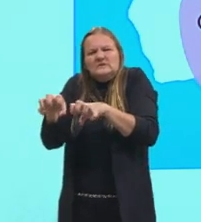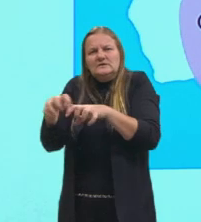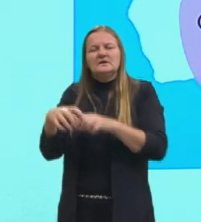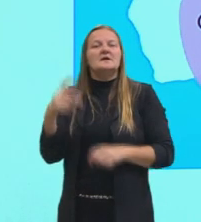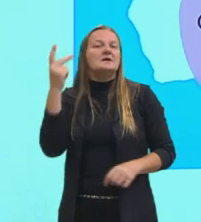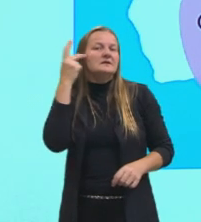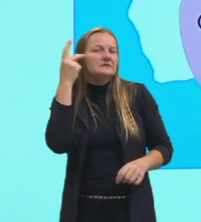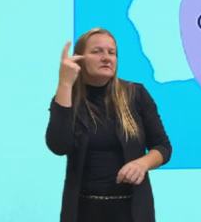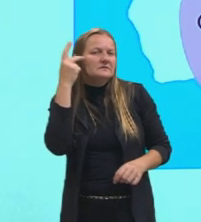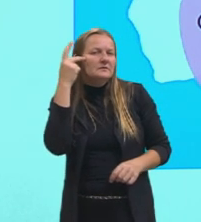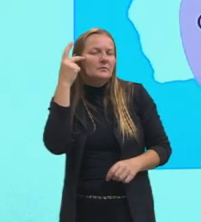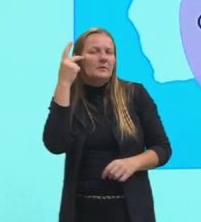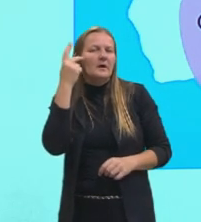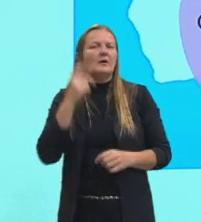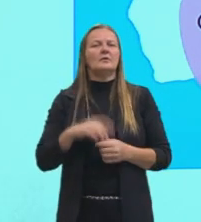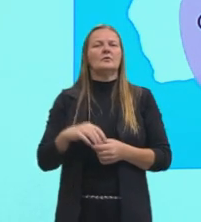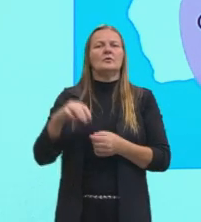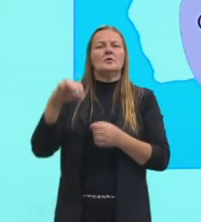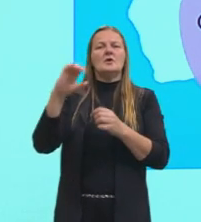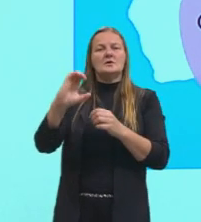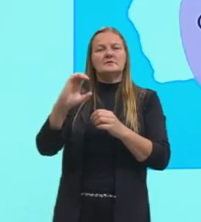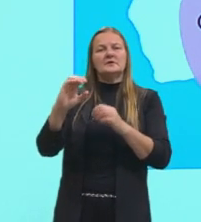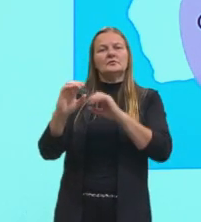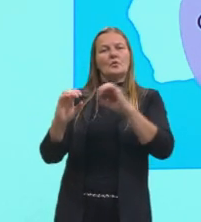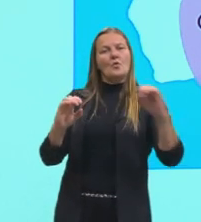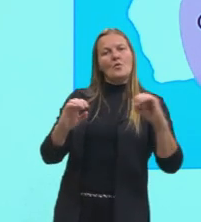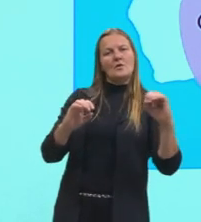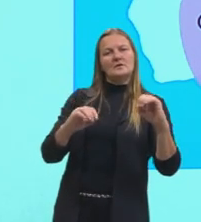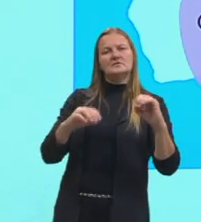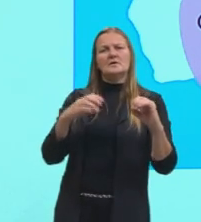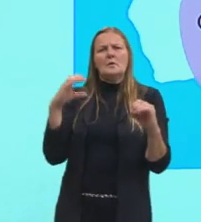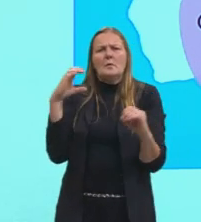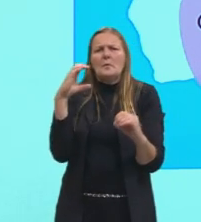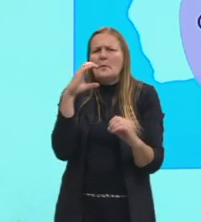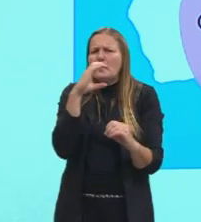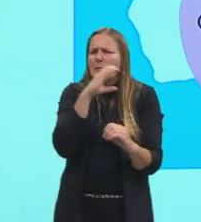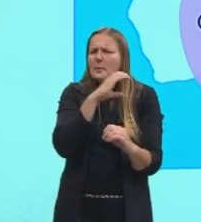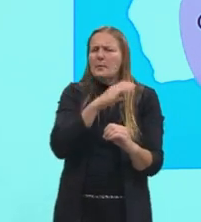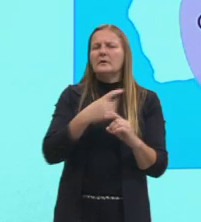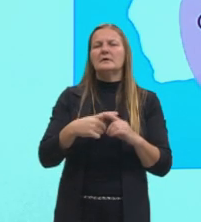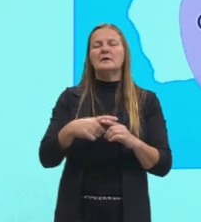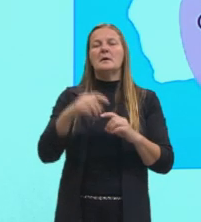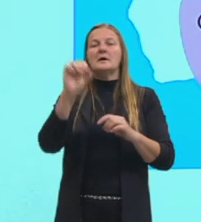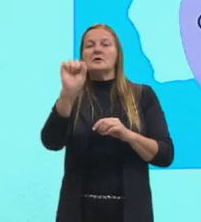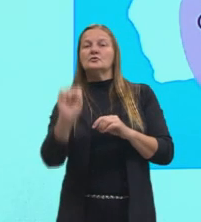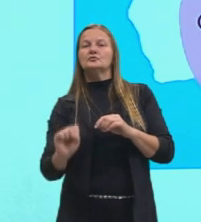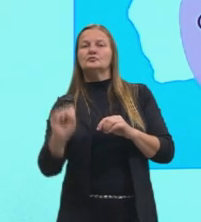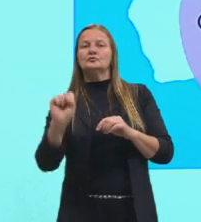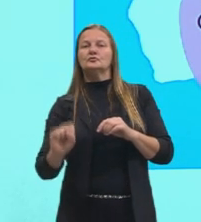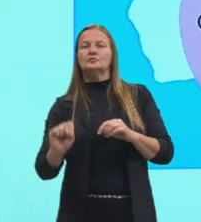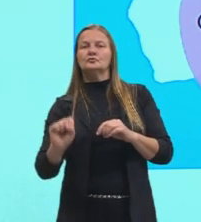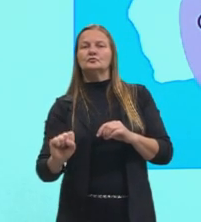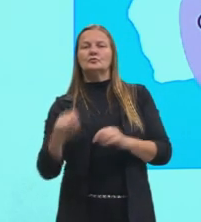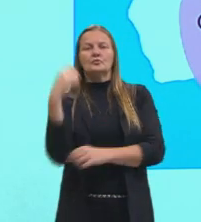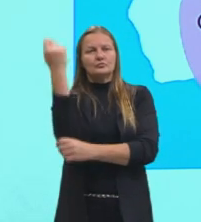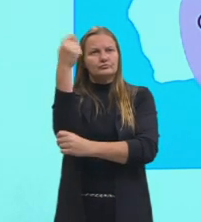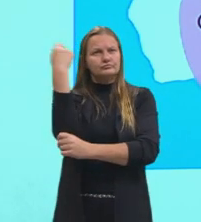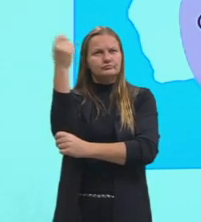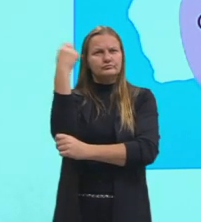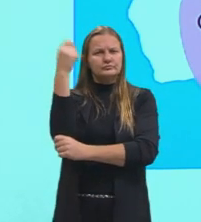Paulo, ali, o centro-oeste, vai ficar quente. O que que acontece aqui, no mais ao sul? Rio Grande do Sul,